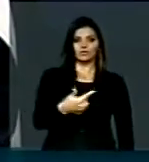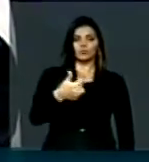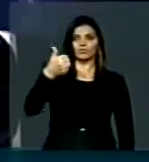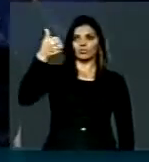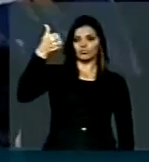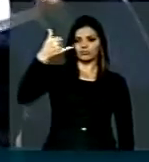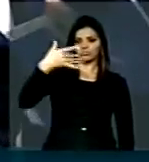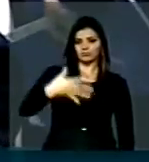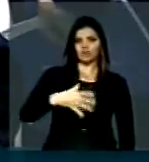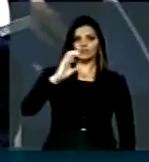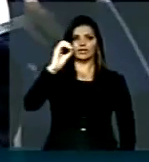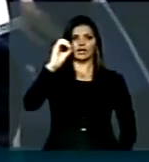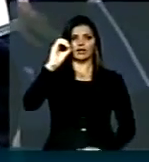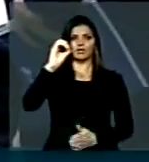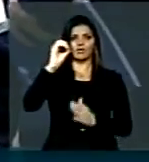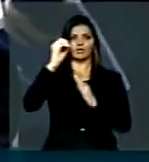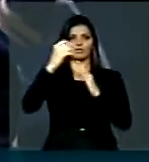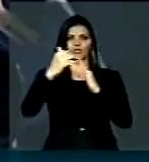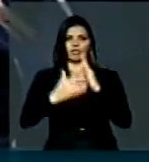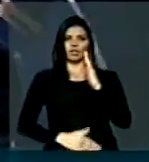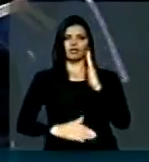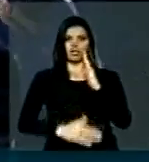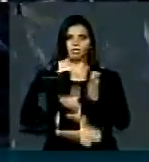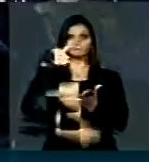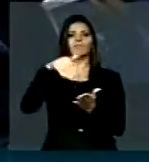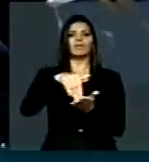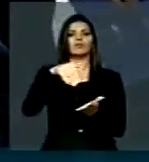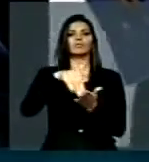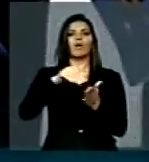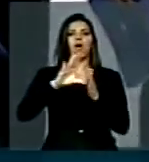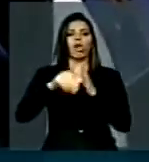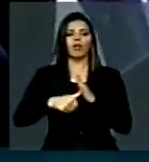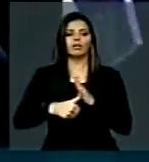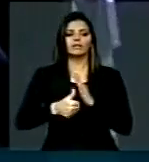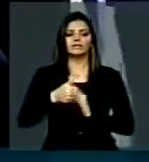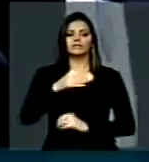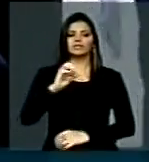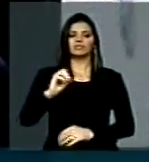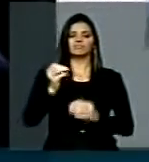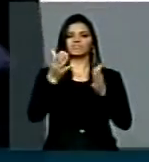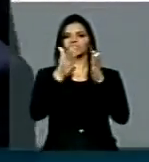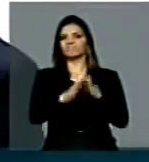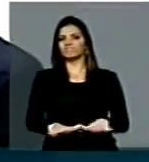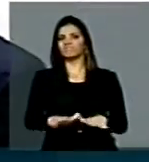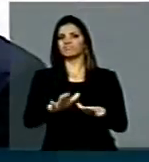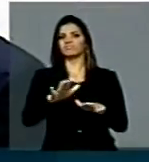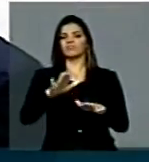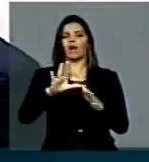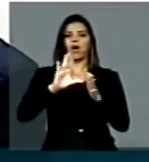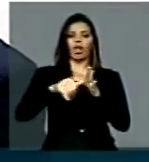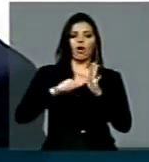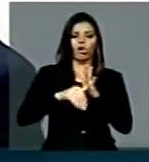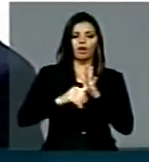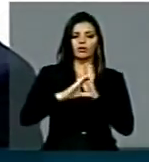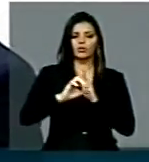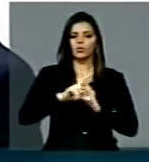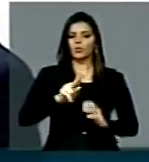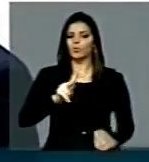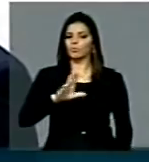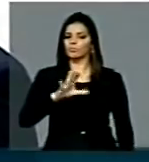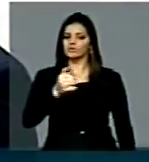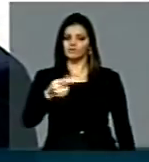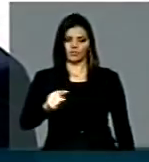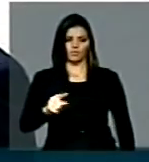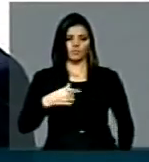zero para os menos corruptos a 100 para os mais degradados pela corrupção. Eu faço um apelo à mesa